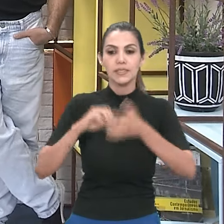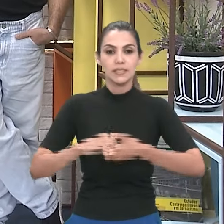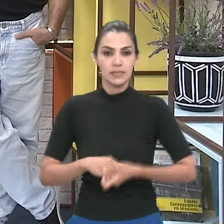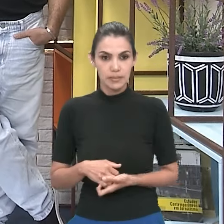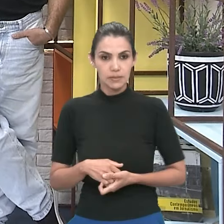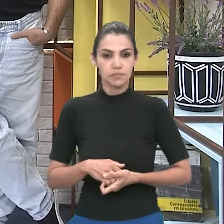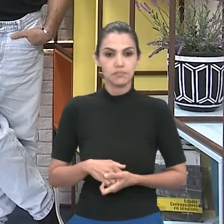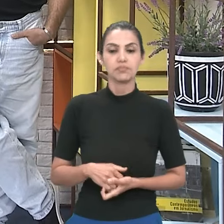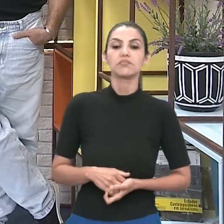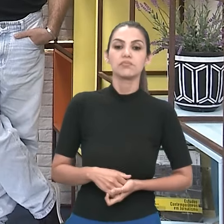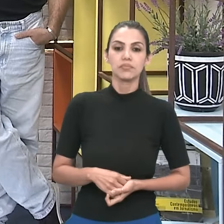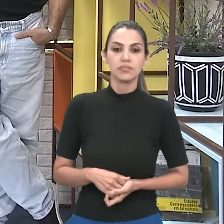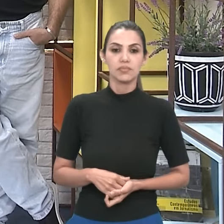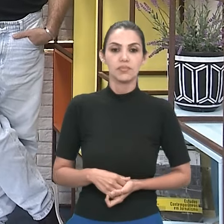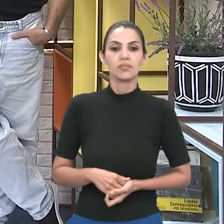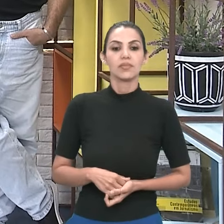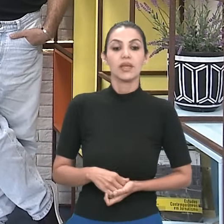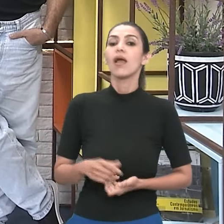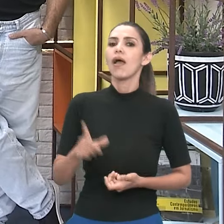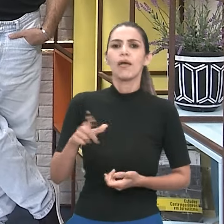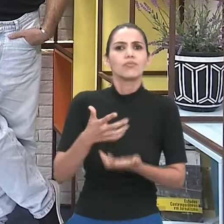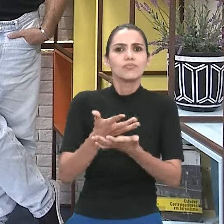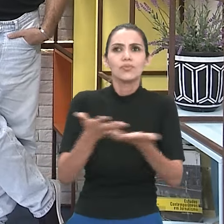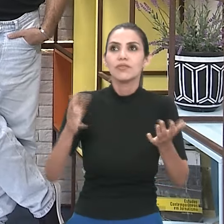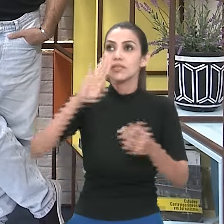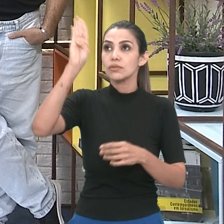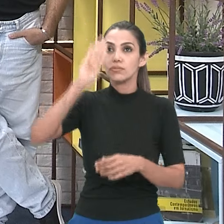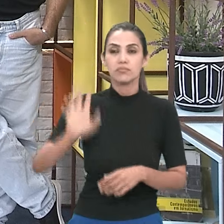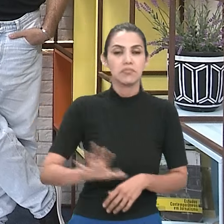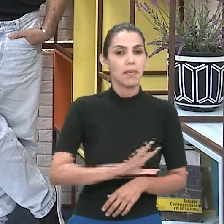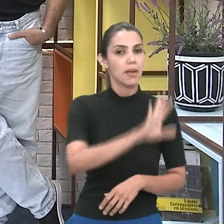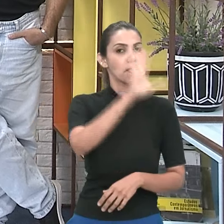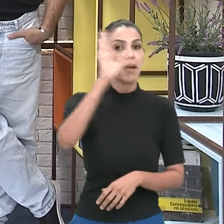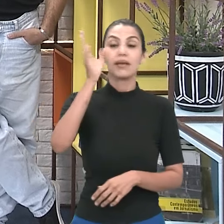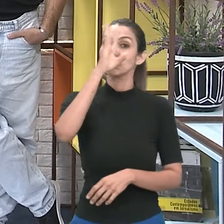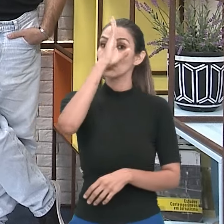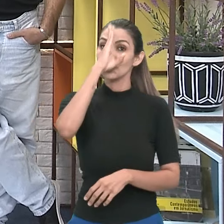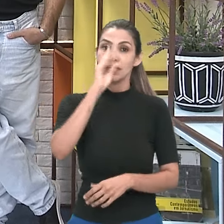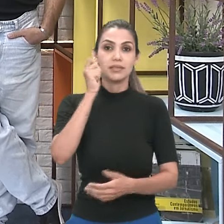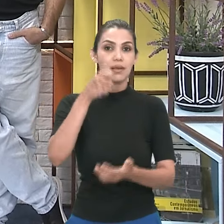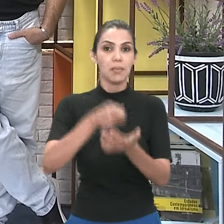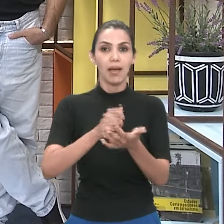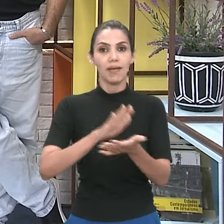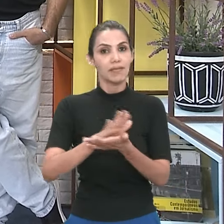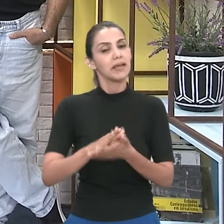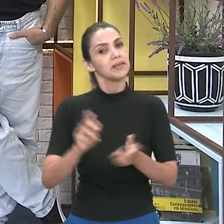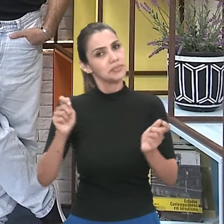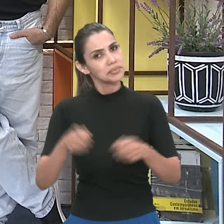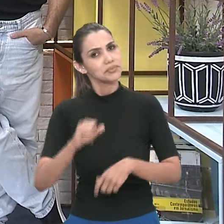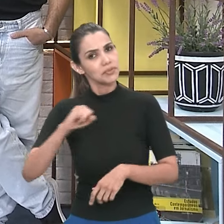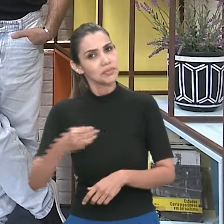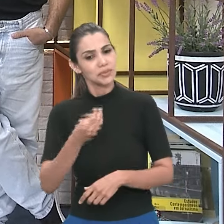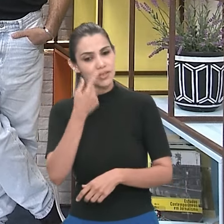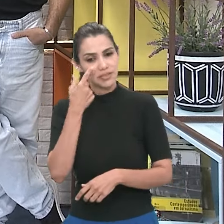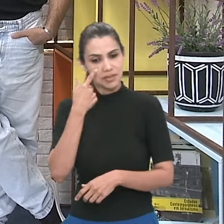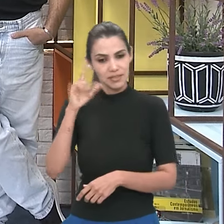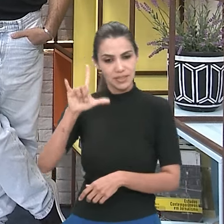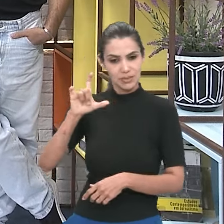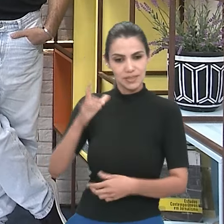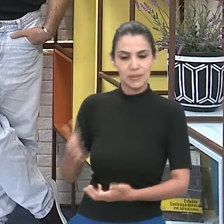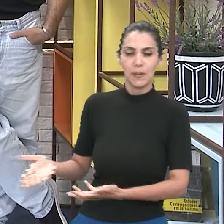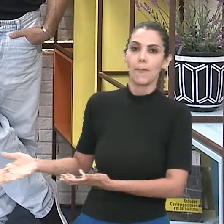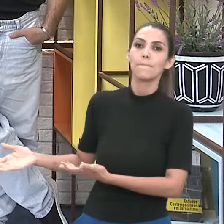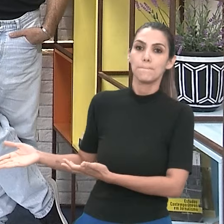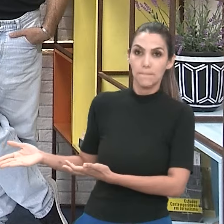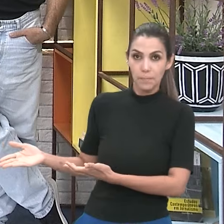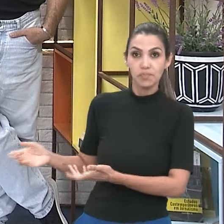junto. Combrades. Esse é um evento nacional e totalmente gratuito, então não perca a oportunidade aparecer no Instagram aqui embaixo para você